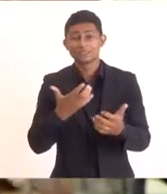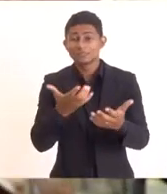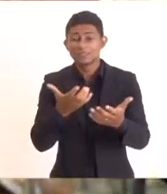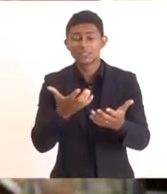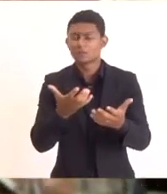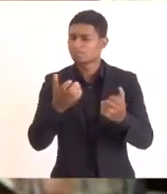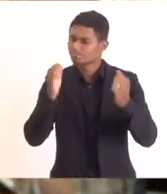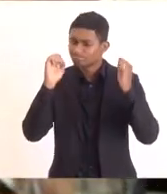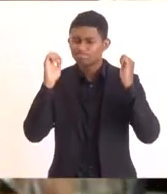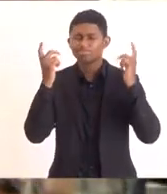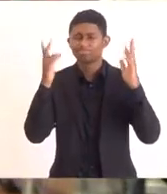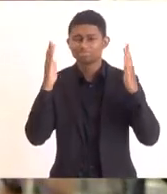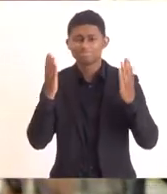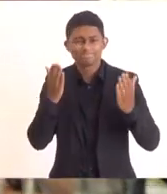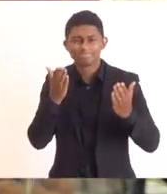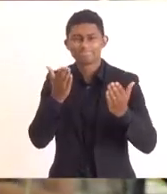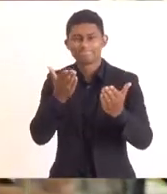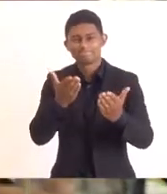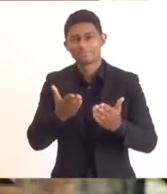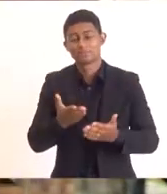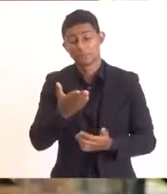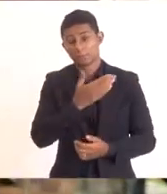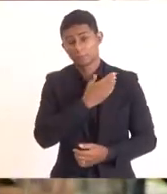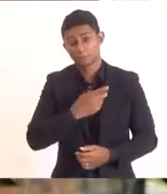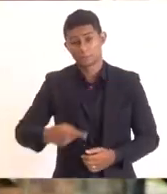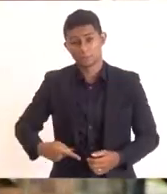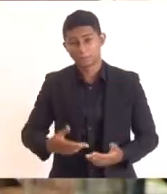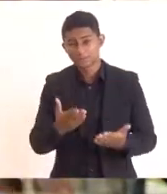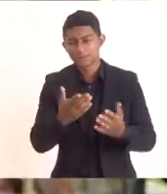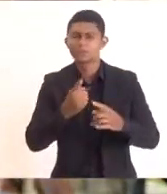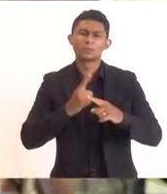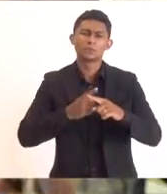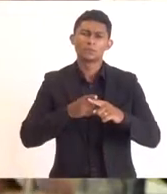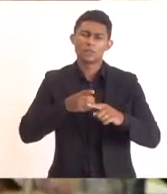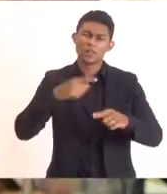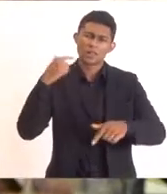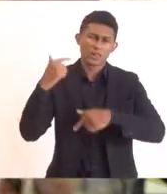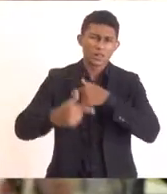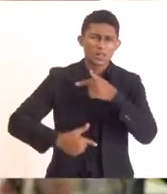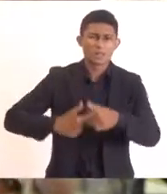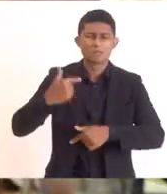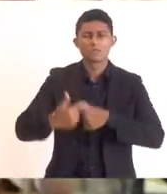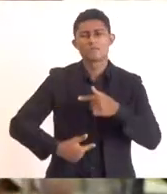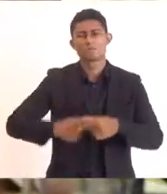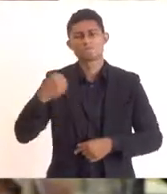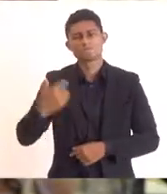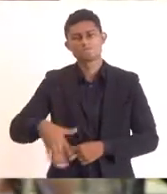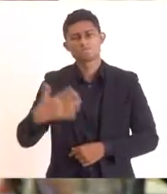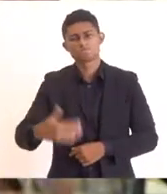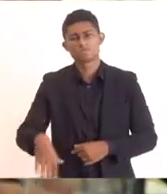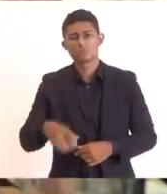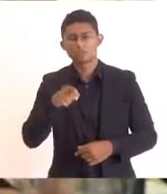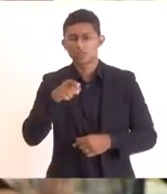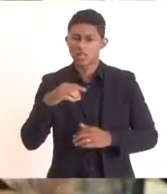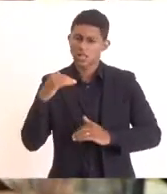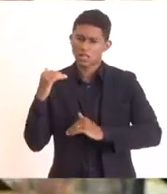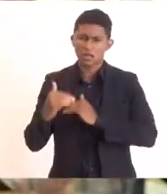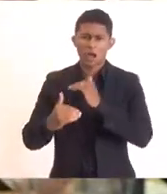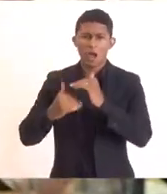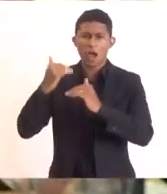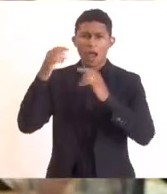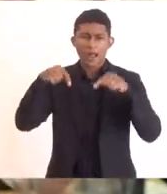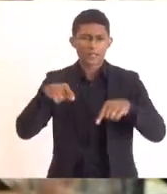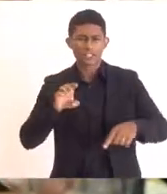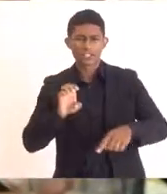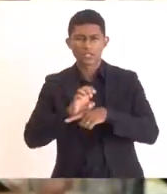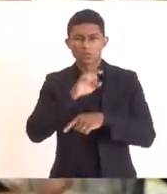parabéns ao senhor presidente pelo grande trabalho que vem fazendo, grande desenvolvimento para o nosso